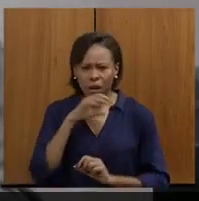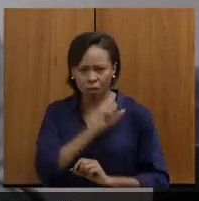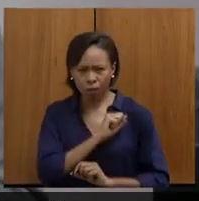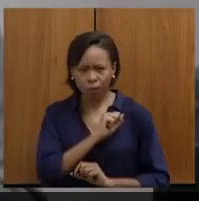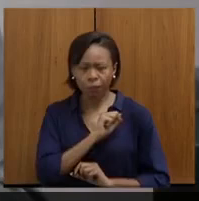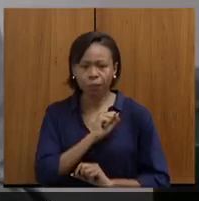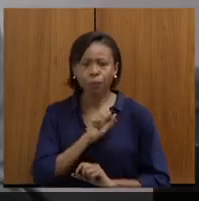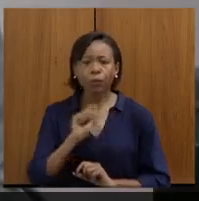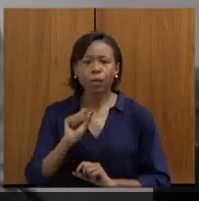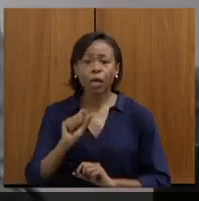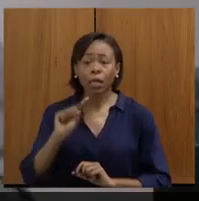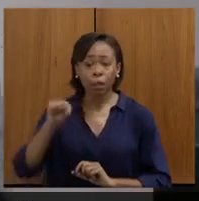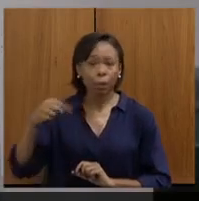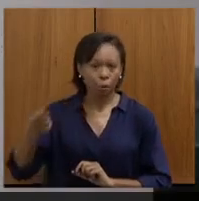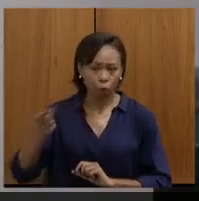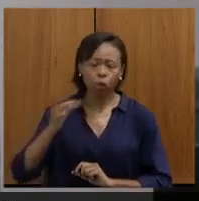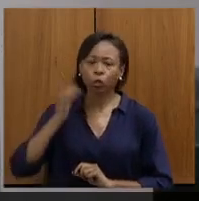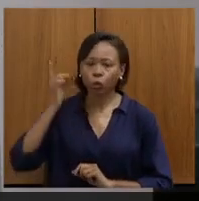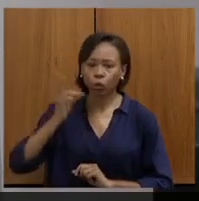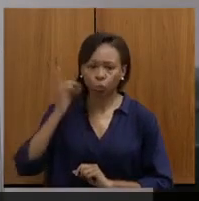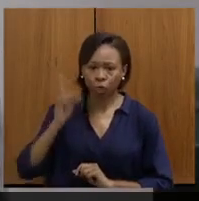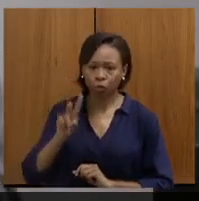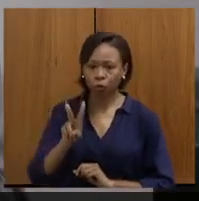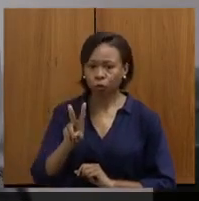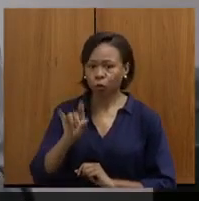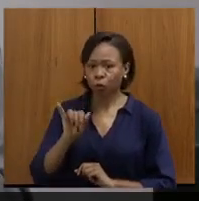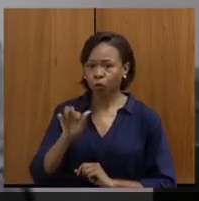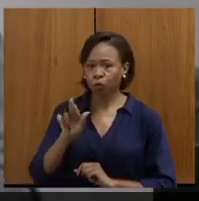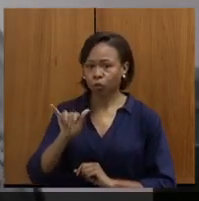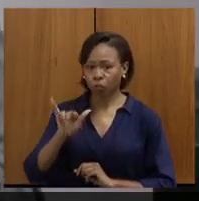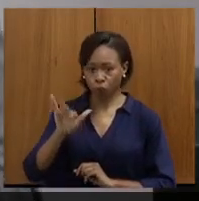nós temos o deputado Virgílio